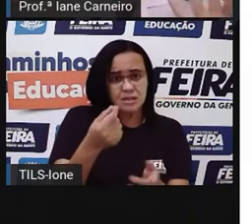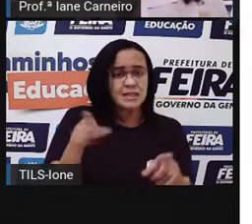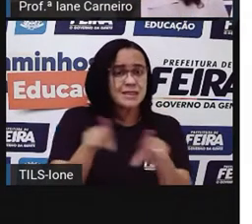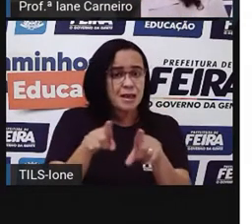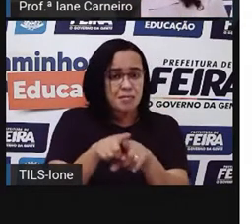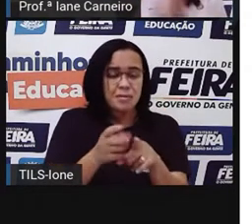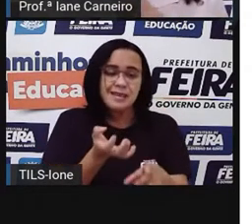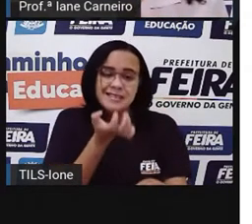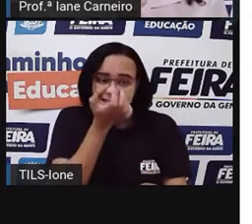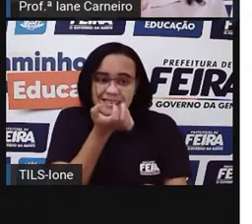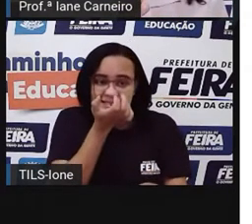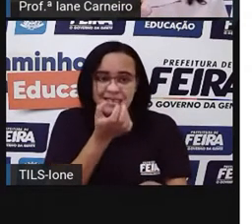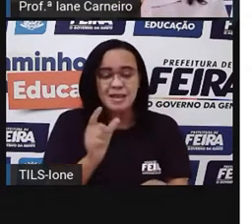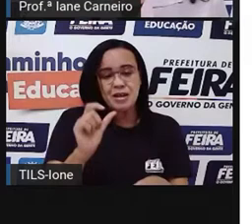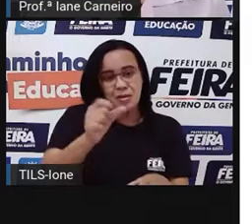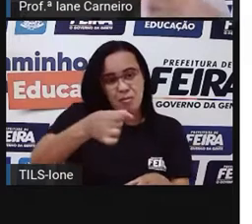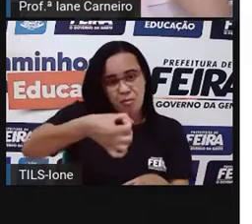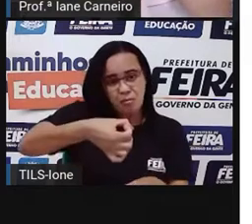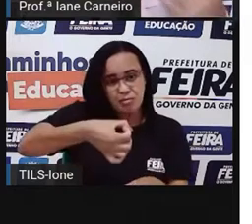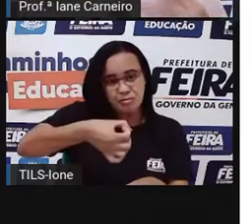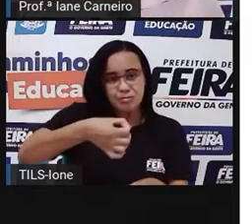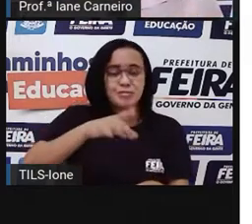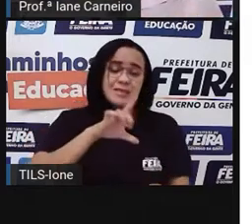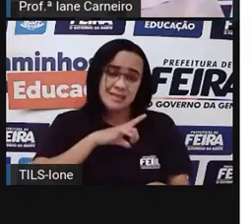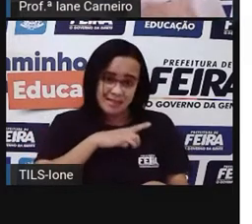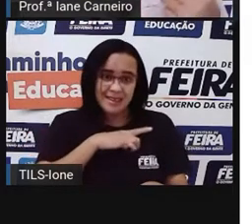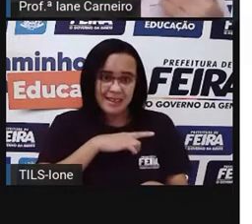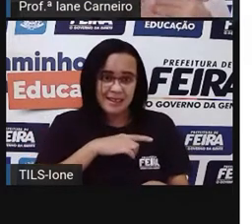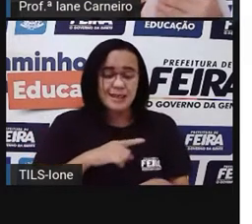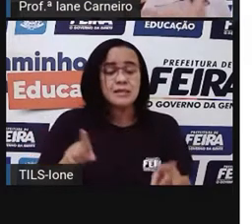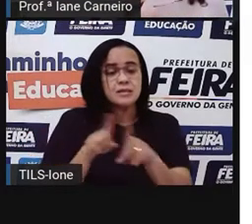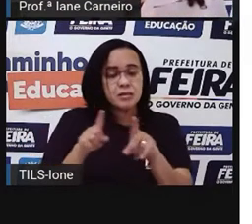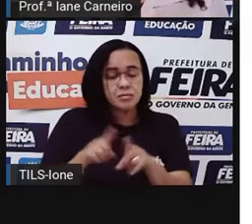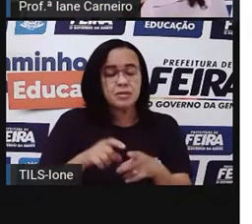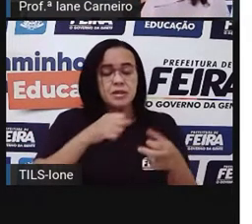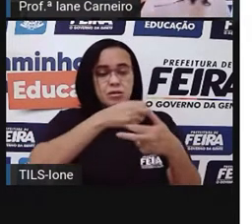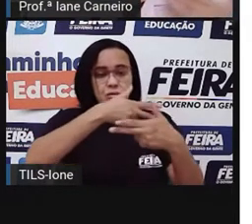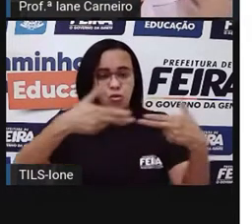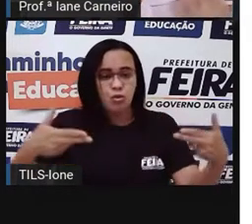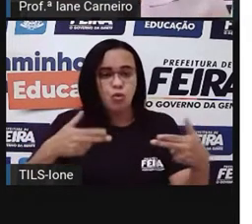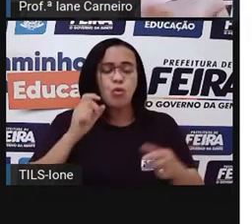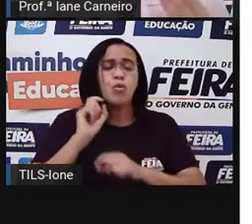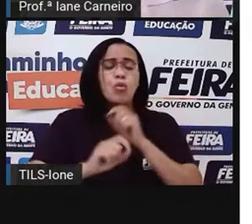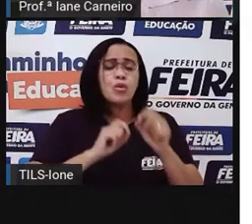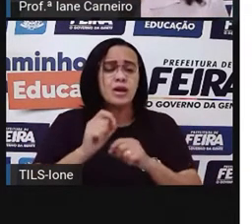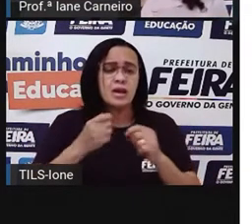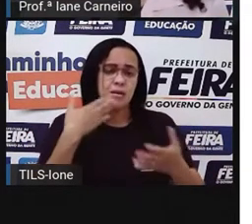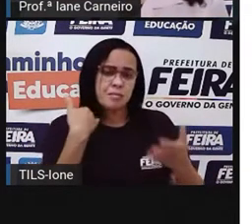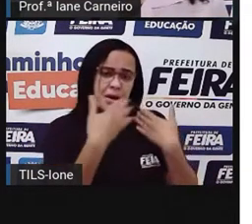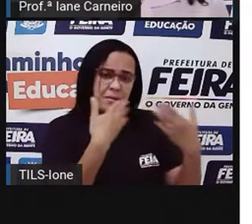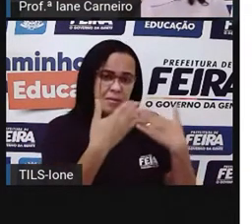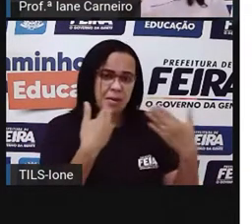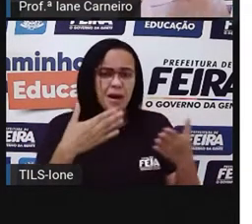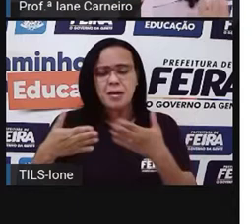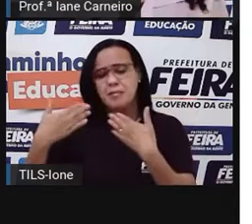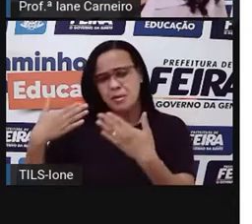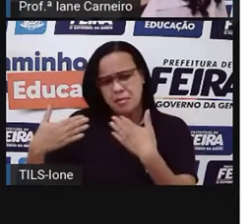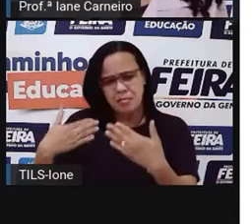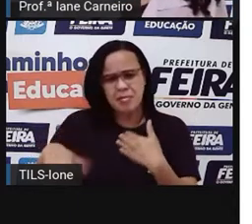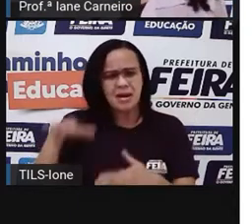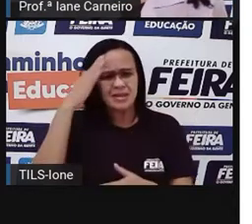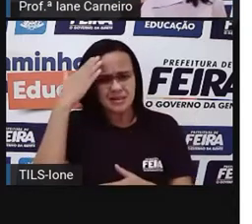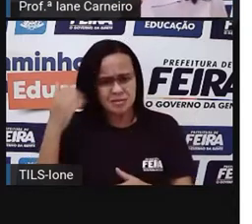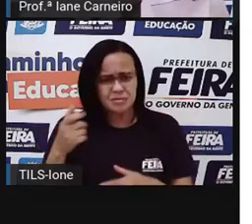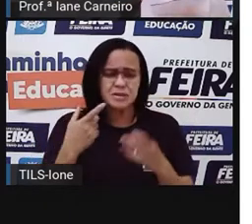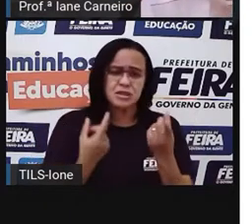o seu valor, né? A gente também conversou sobre os cuidados que nós temos que ter com o dinheiro, nós vimos